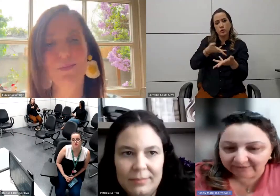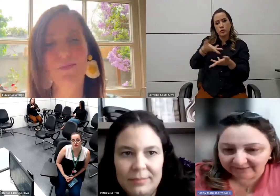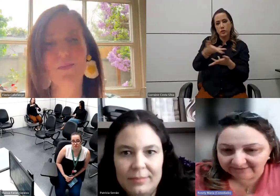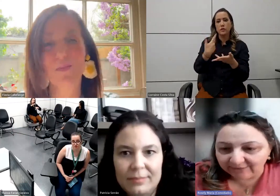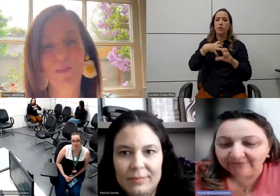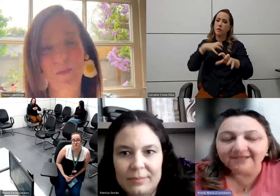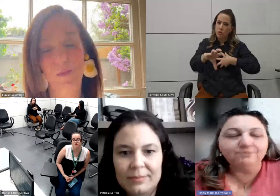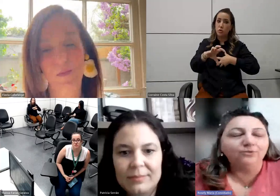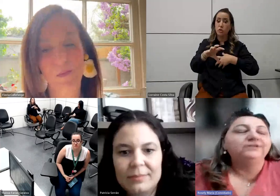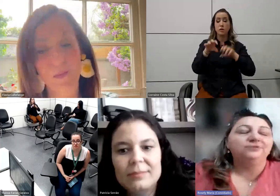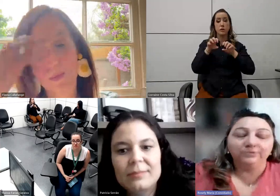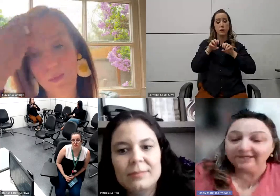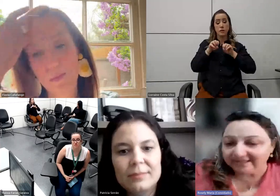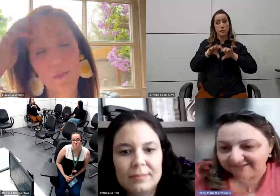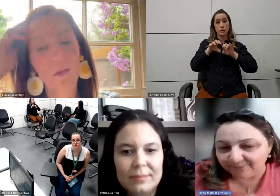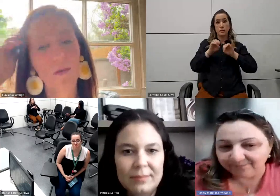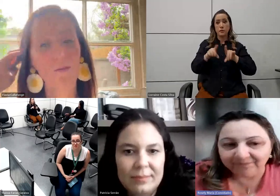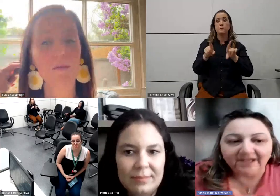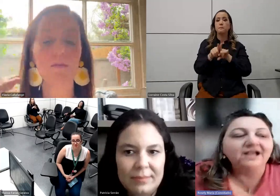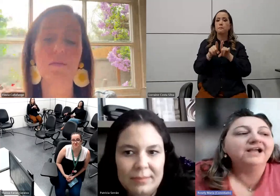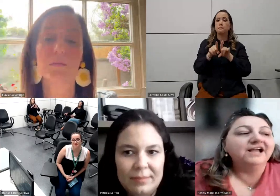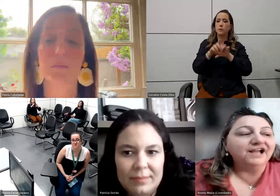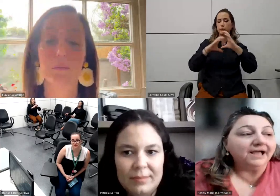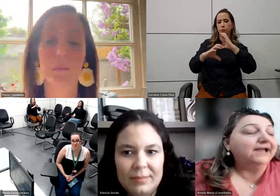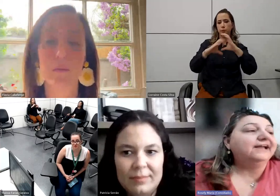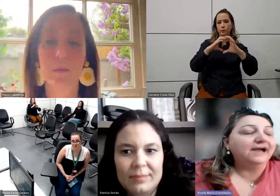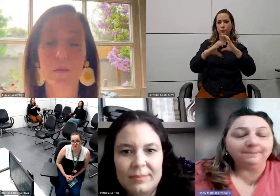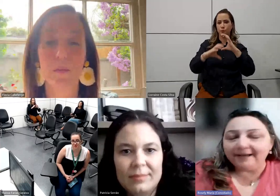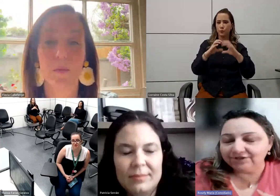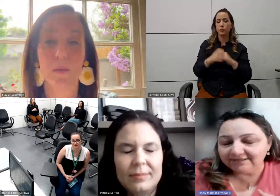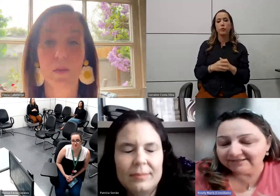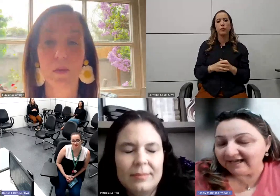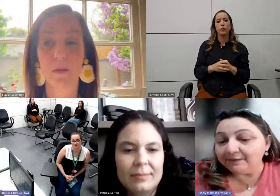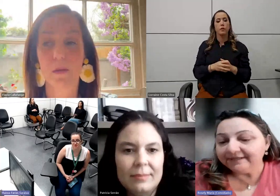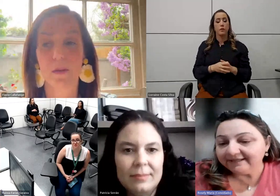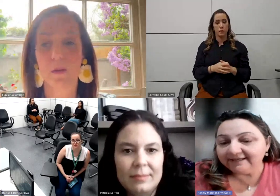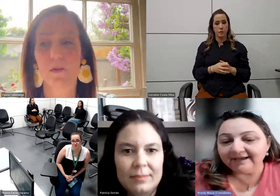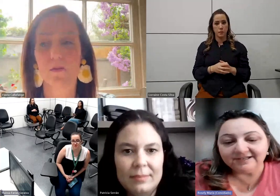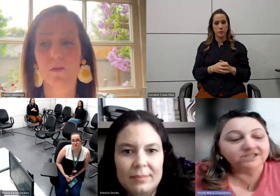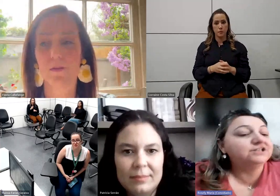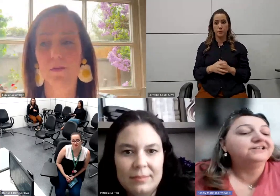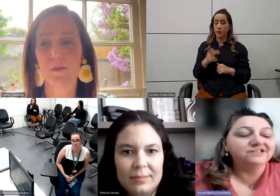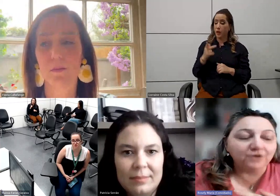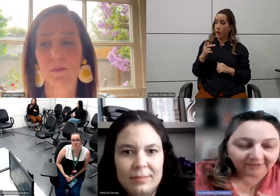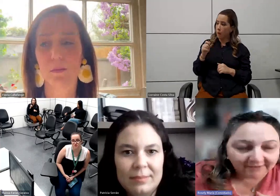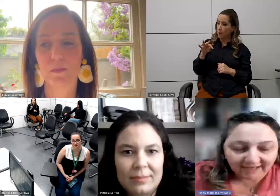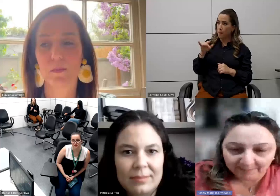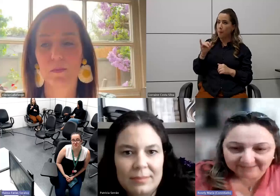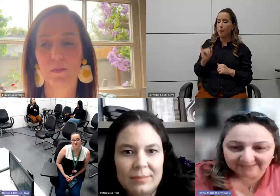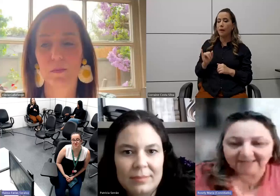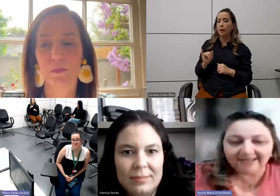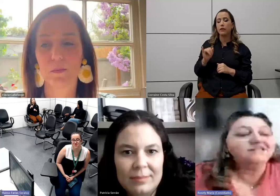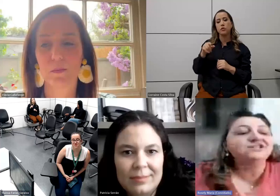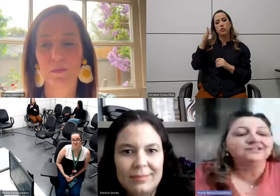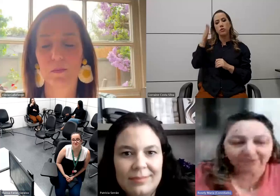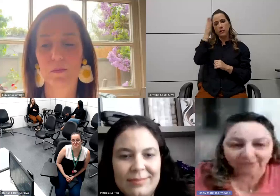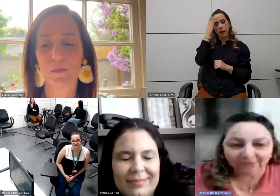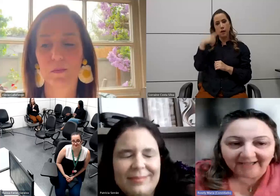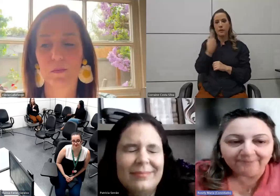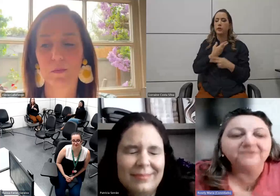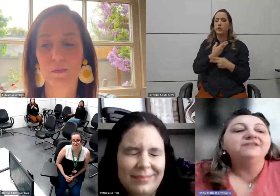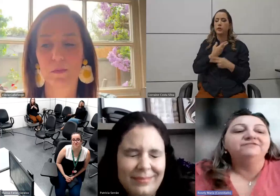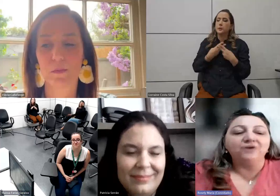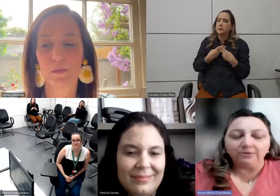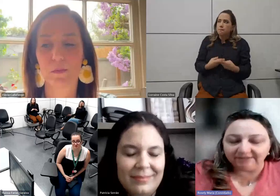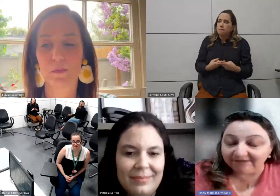muita educação e muita comunicação. A Pathy sabe que a gente esgota a paciência de